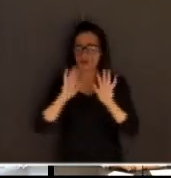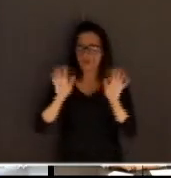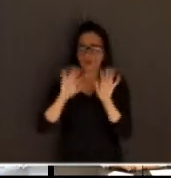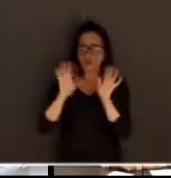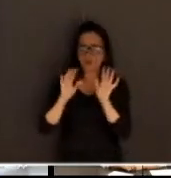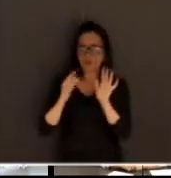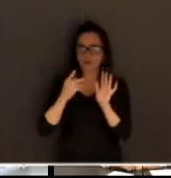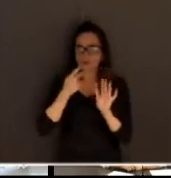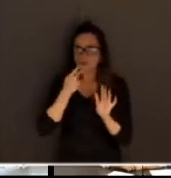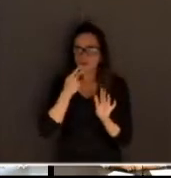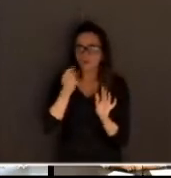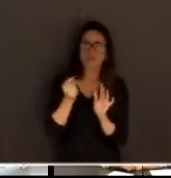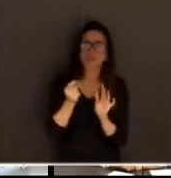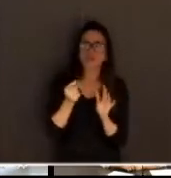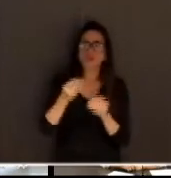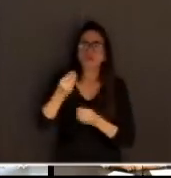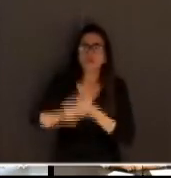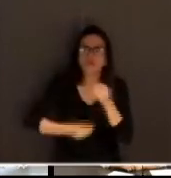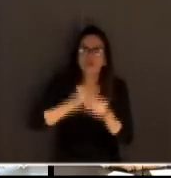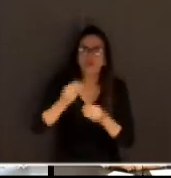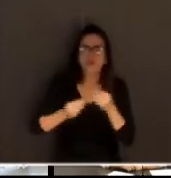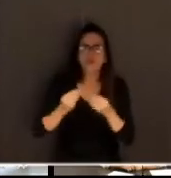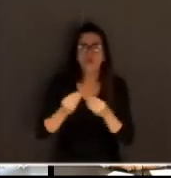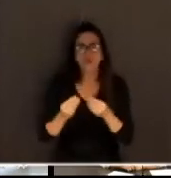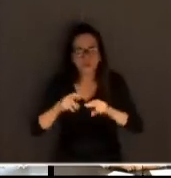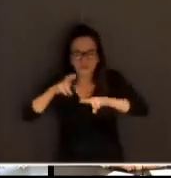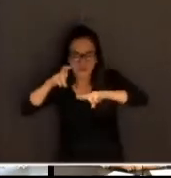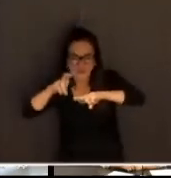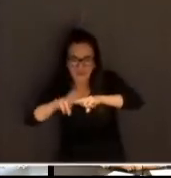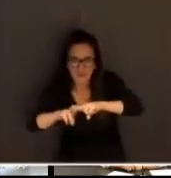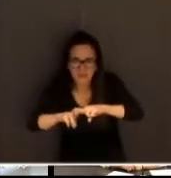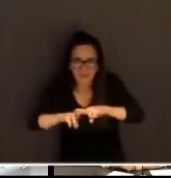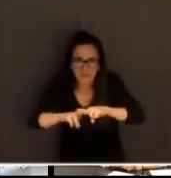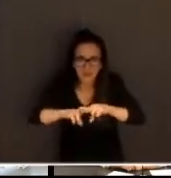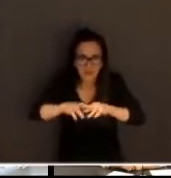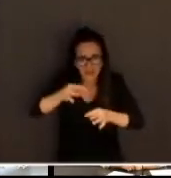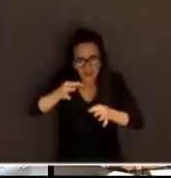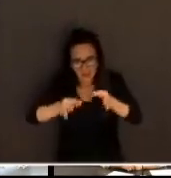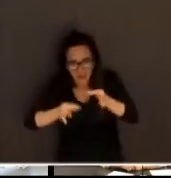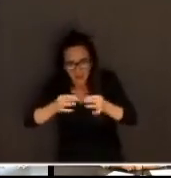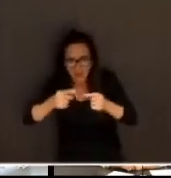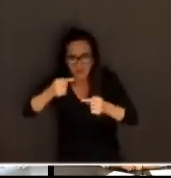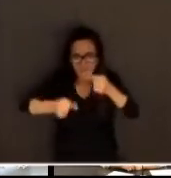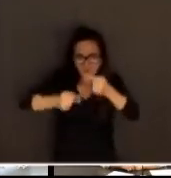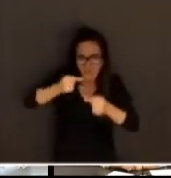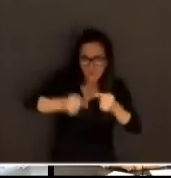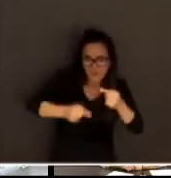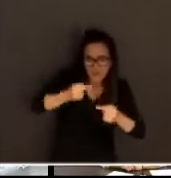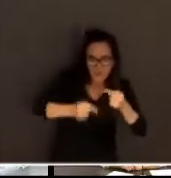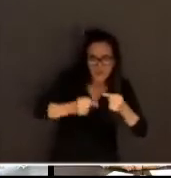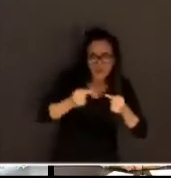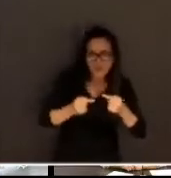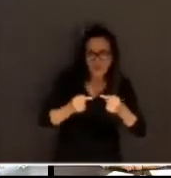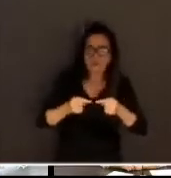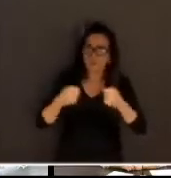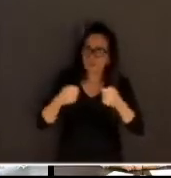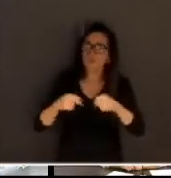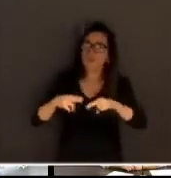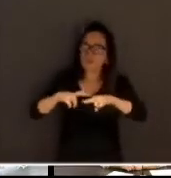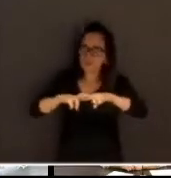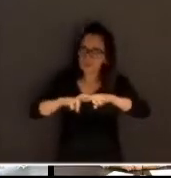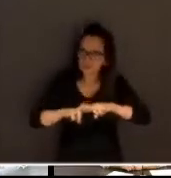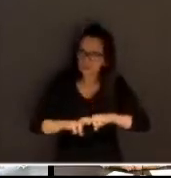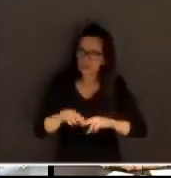Se nós tivéssemos tentado para resolver isso, ninguém ia estar discutindo máscara ou face shield no dia do júri. Isso já tinham